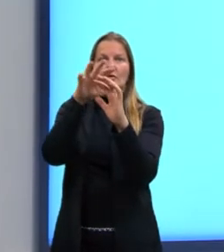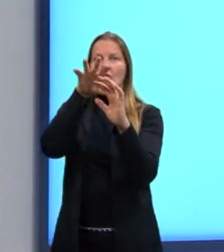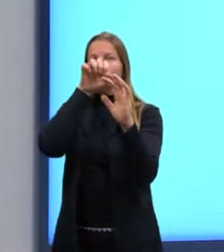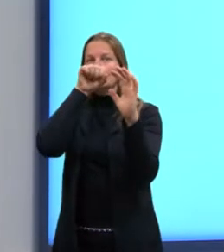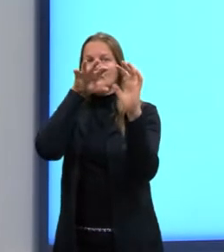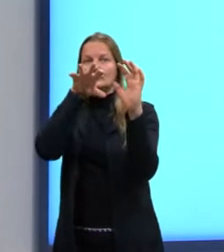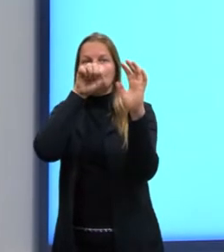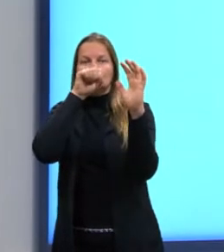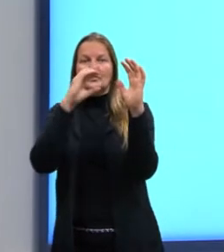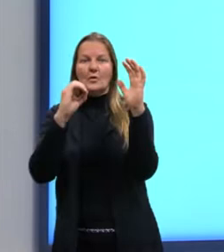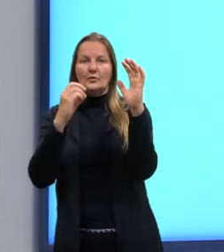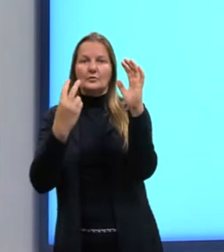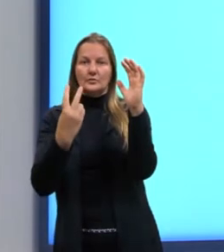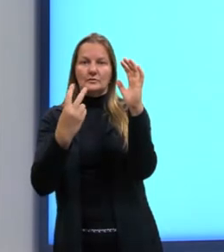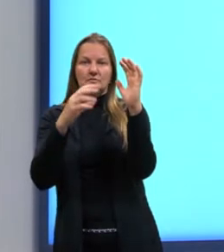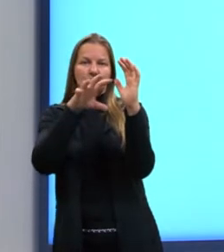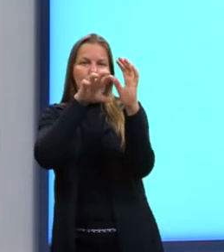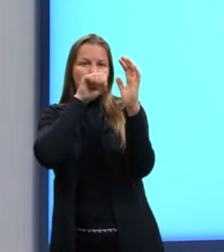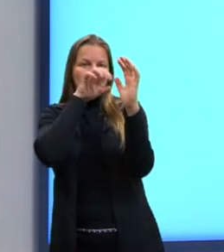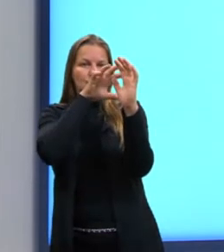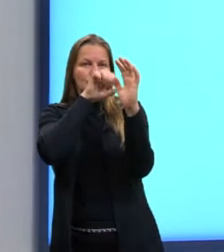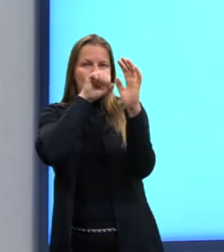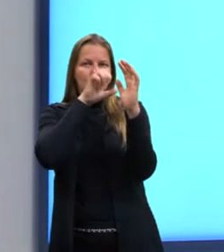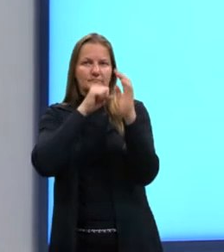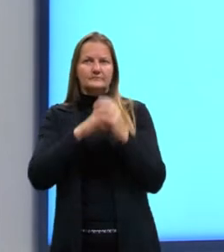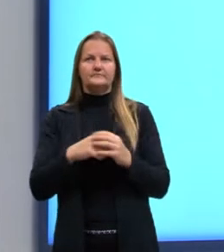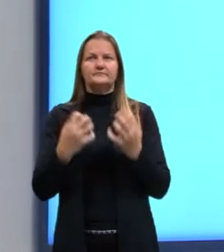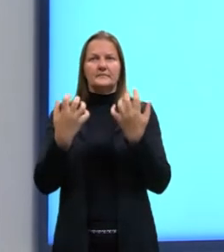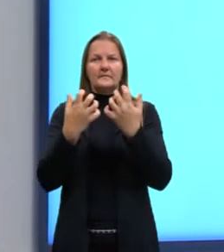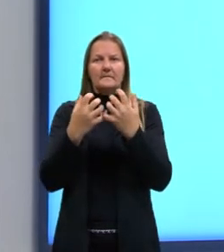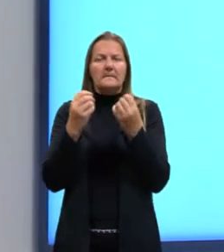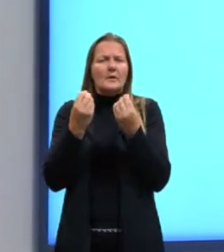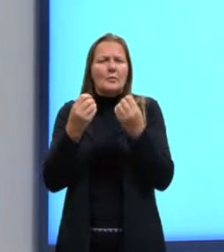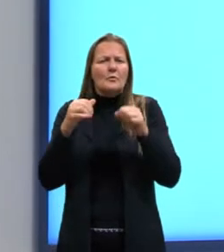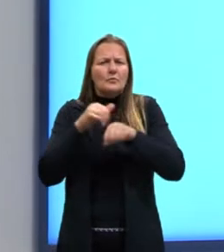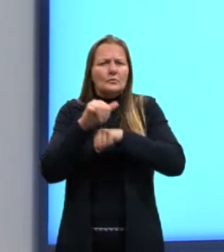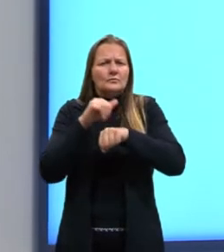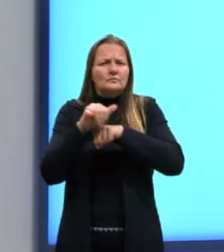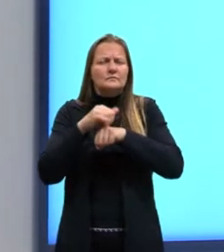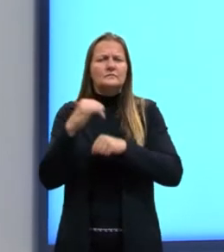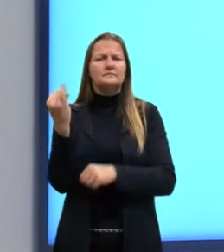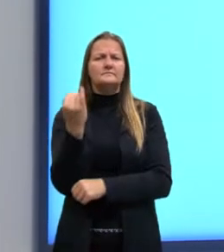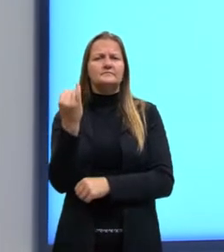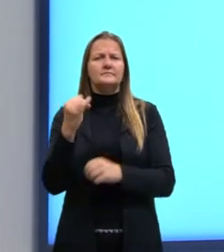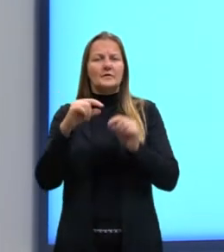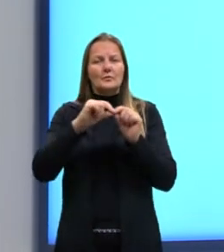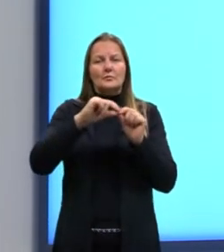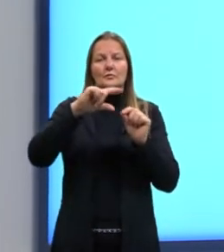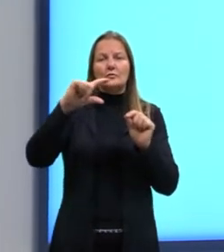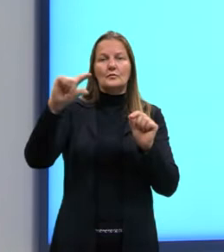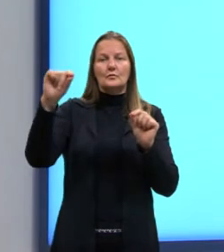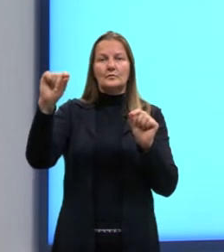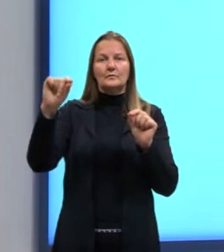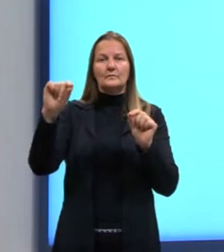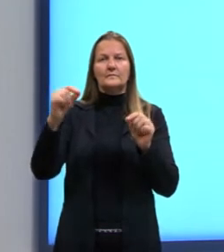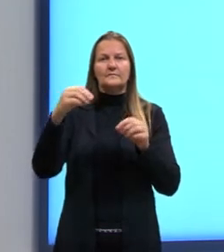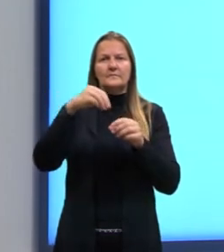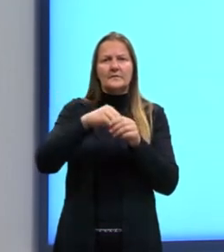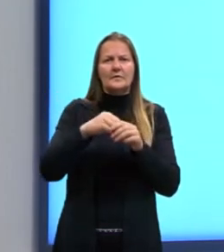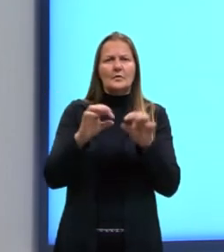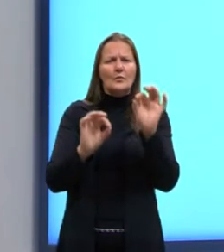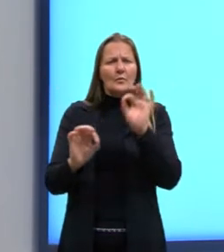Aqui, então, nós temos um esquema também de como acontece, principalmente na folha. Os